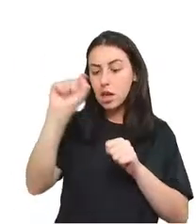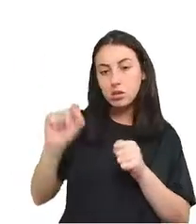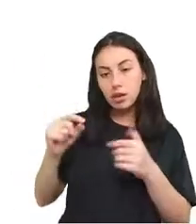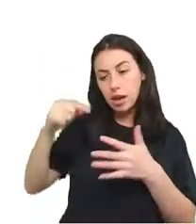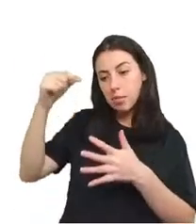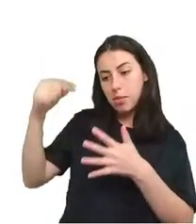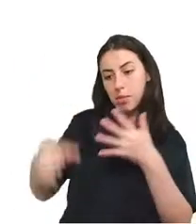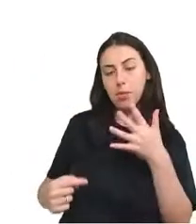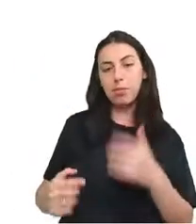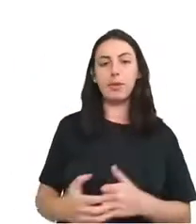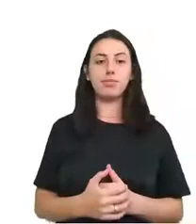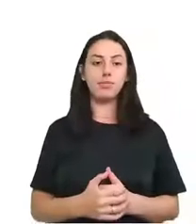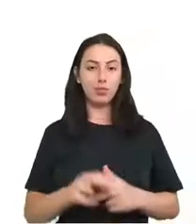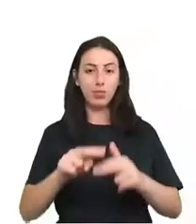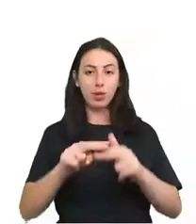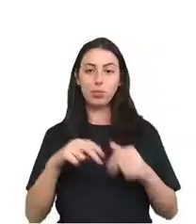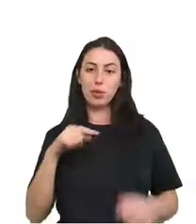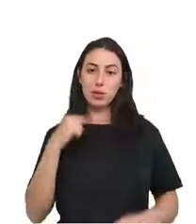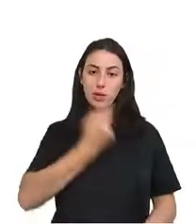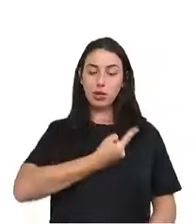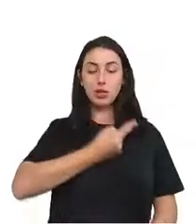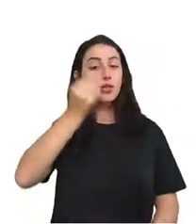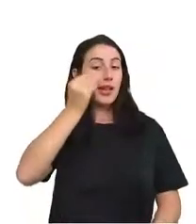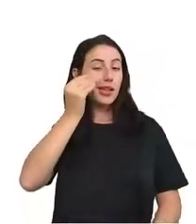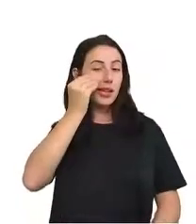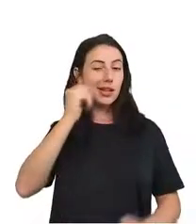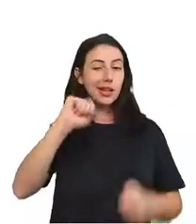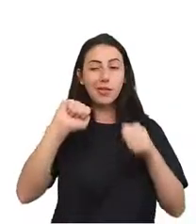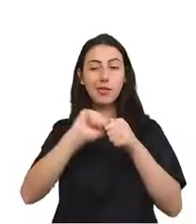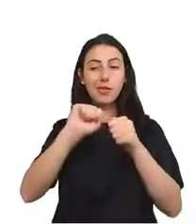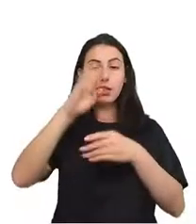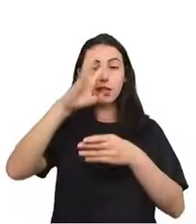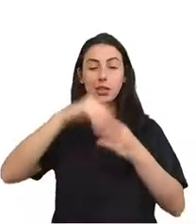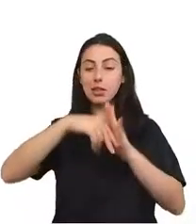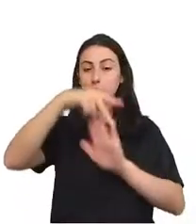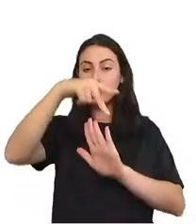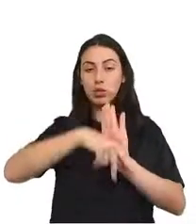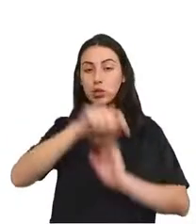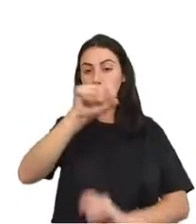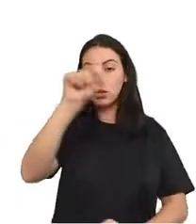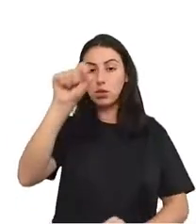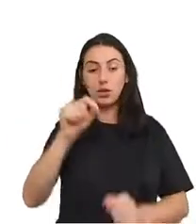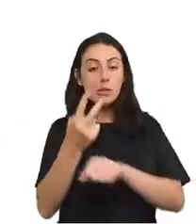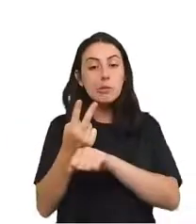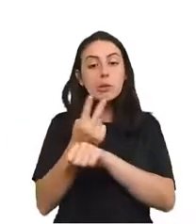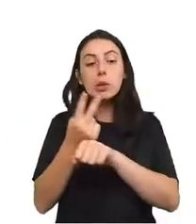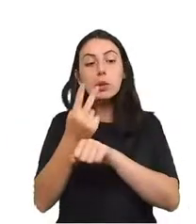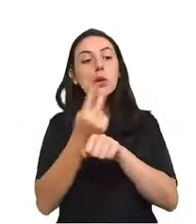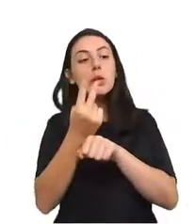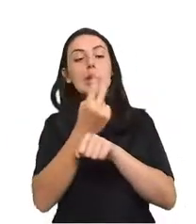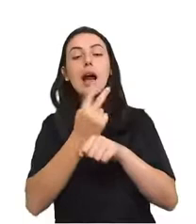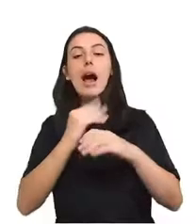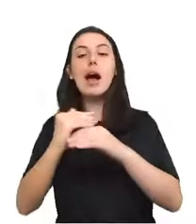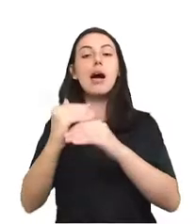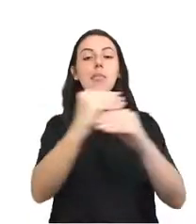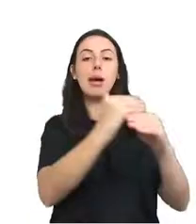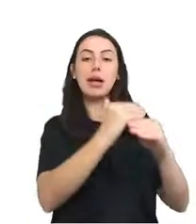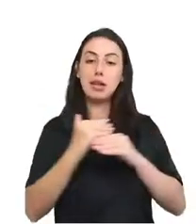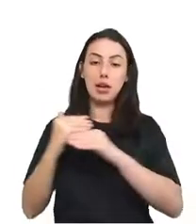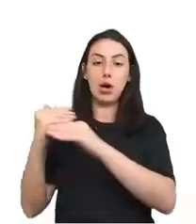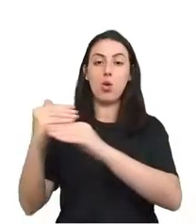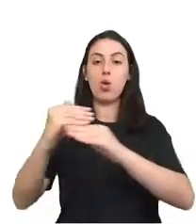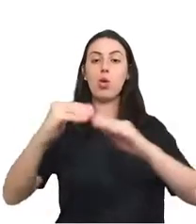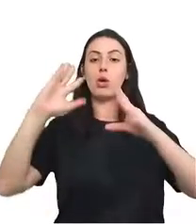fez, está tentando fazer nesse projeto, foi procurar padrões entre todos esses dados e o excesso de mortes onde